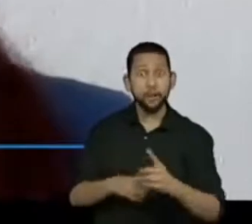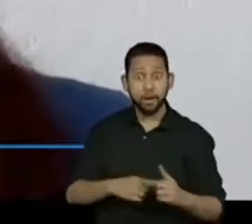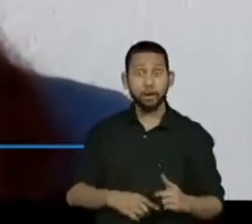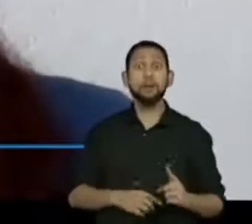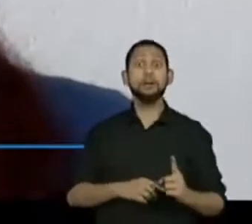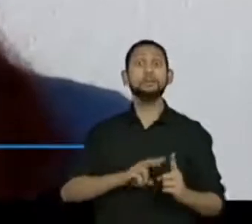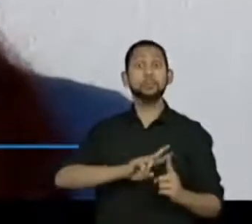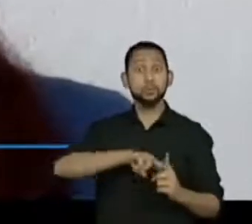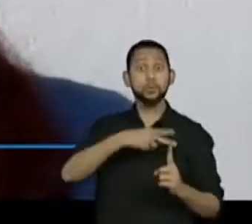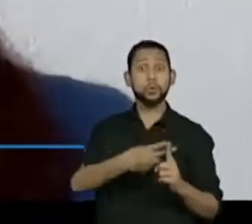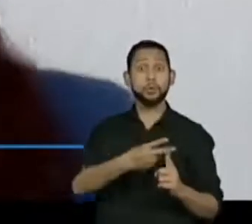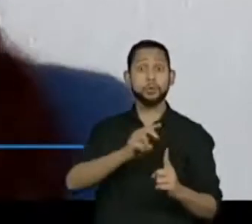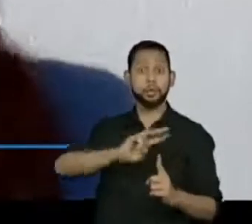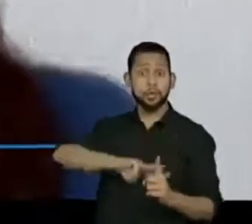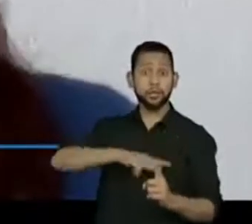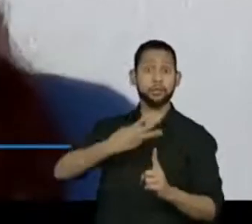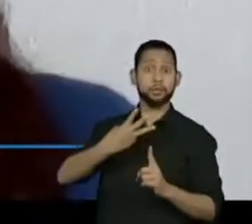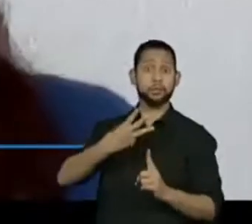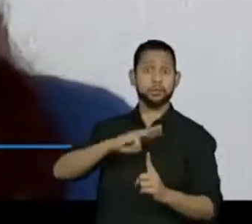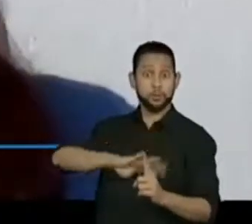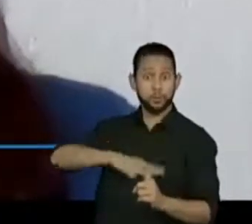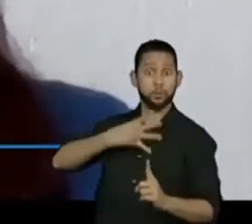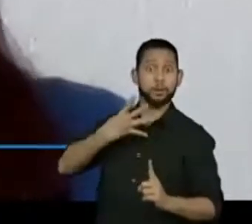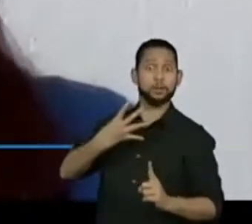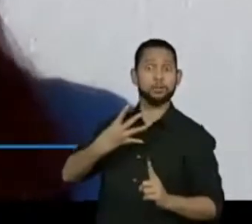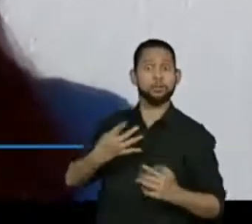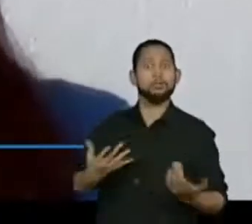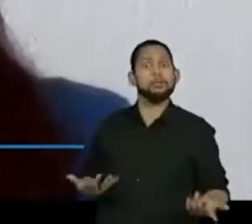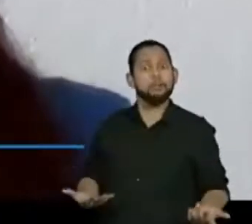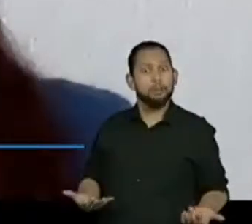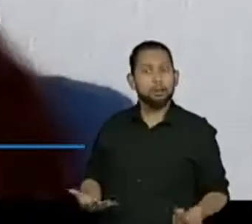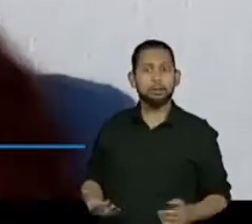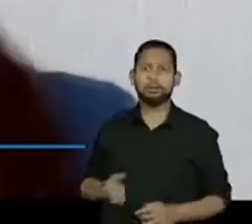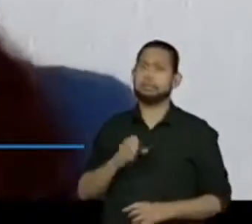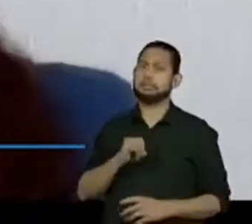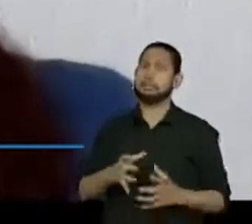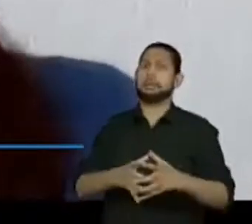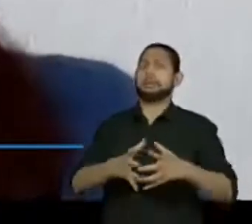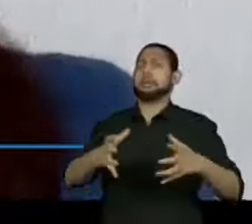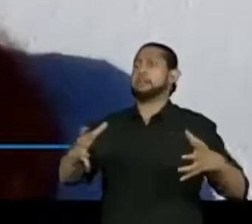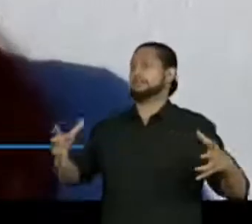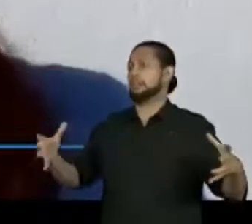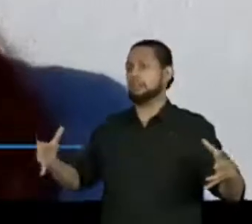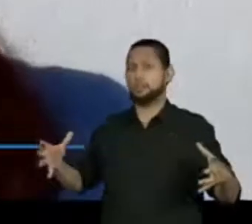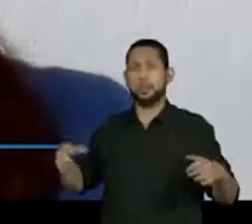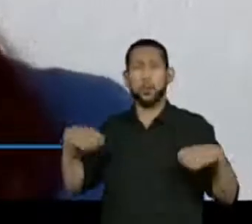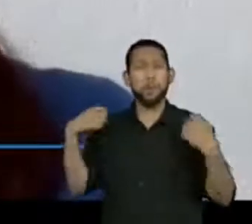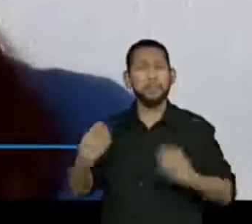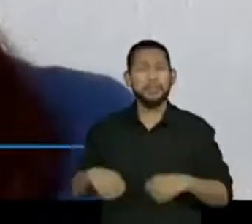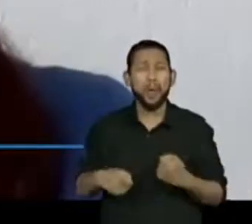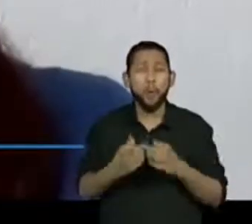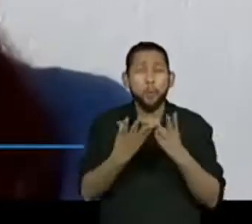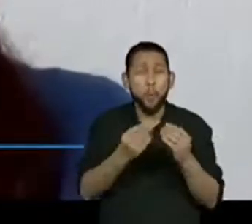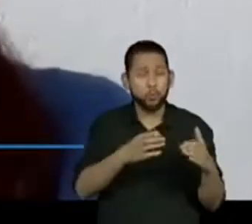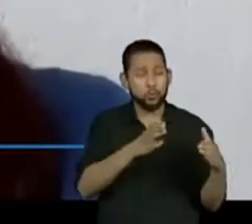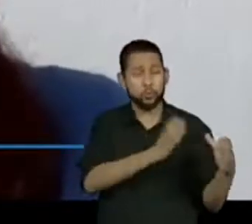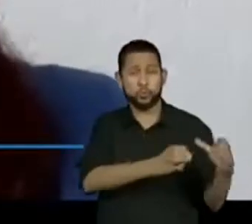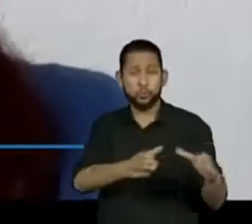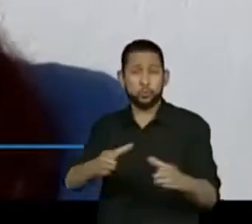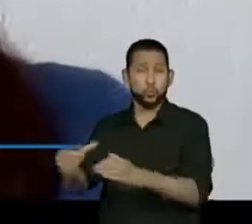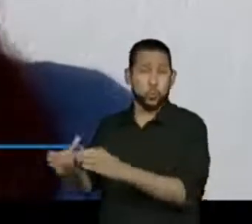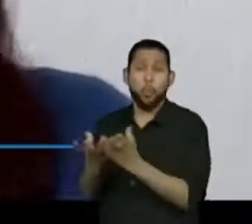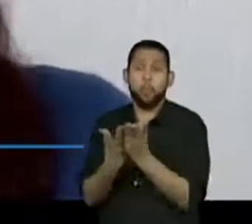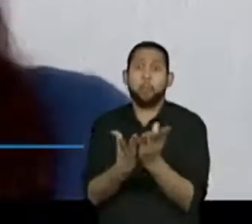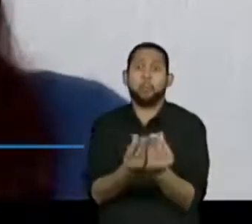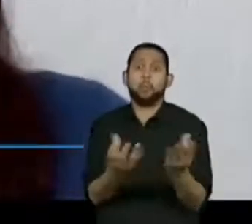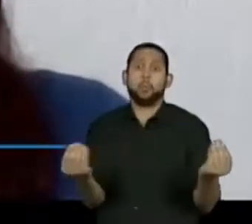aumentando as quantidades. Mas se aquela receita for muito grande, eu só precisar de uma porção dela, eu posso